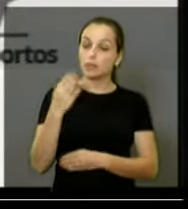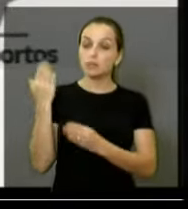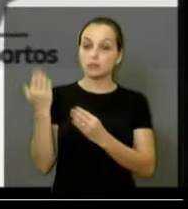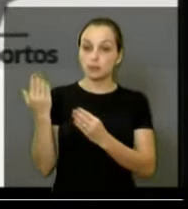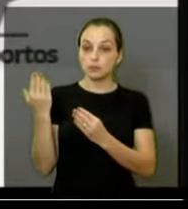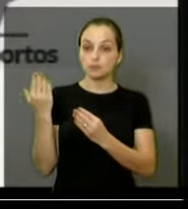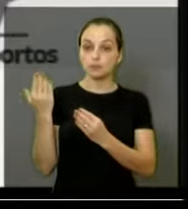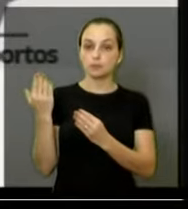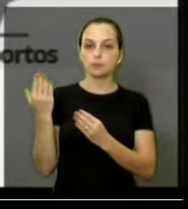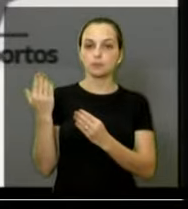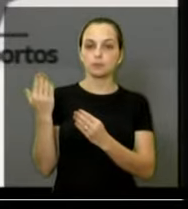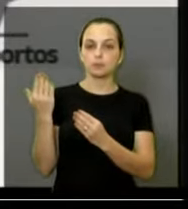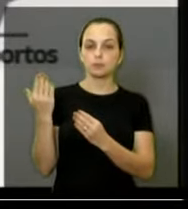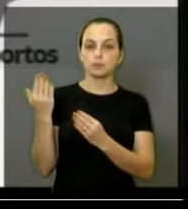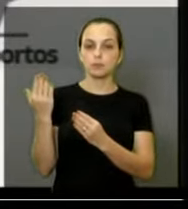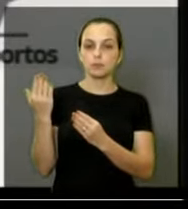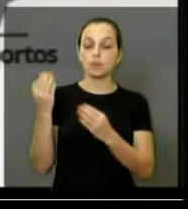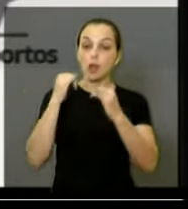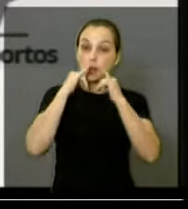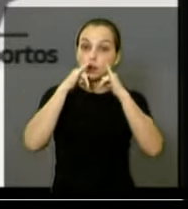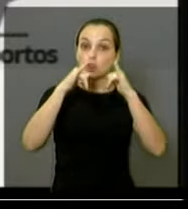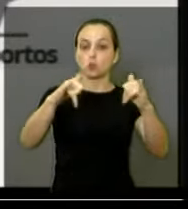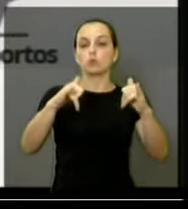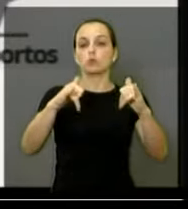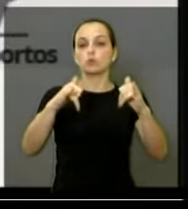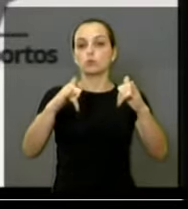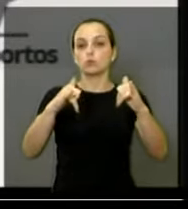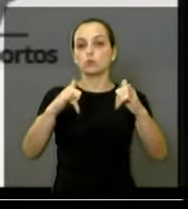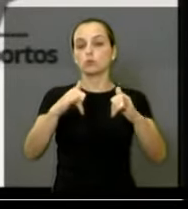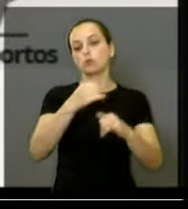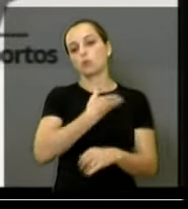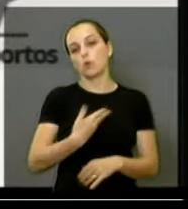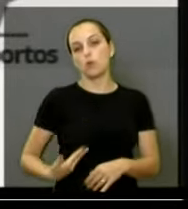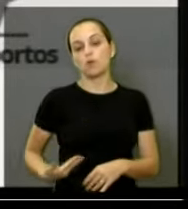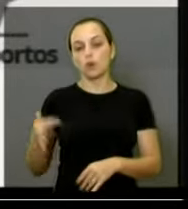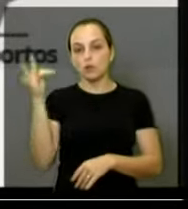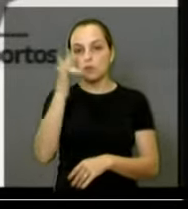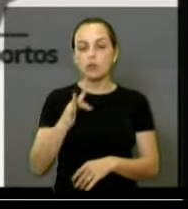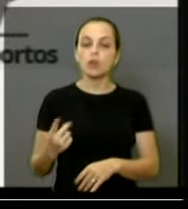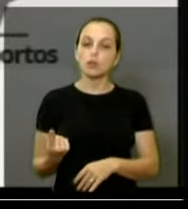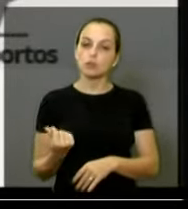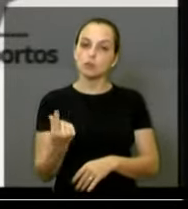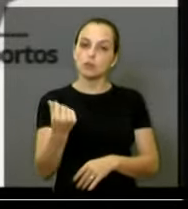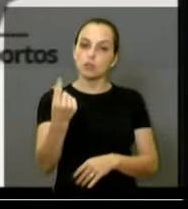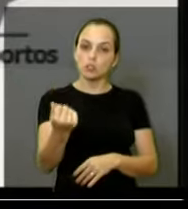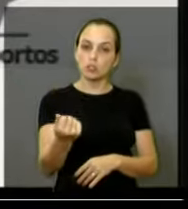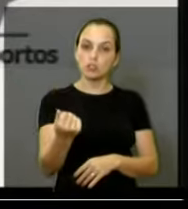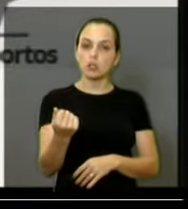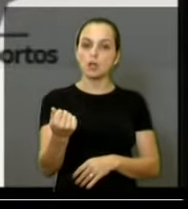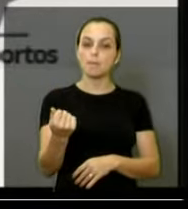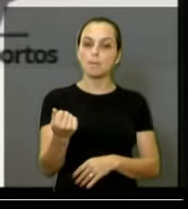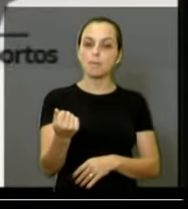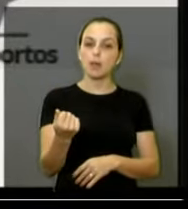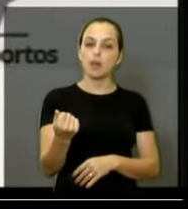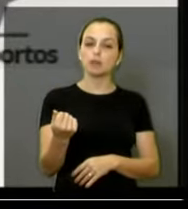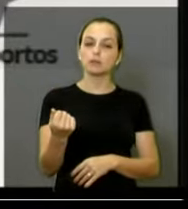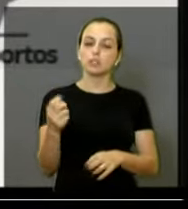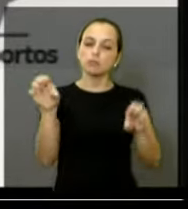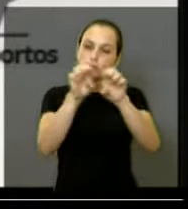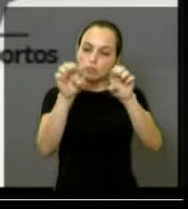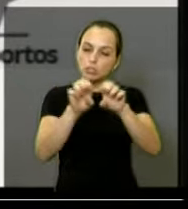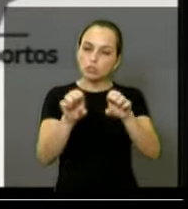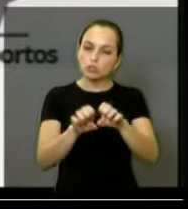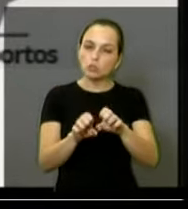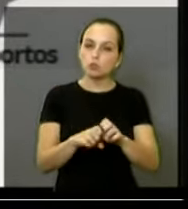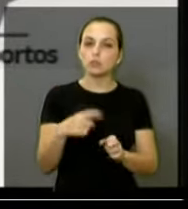o anúncio no governo federal do investimento em logística e infraestrutura, de